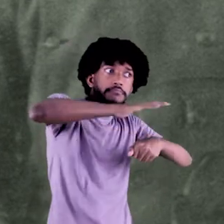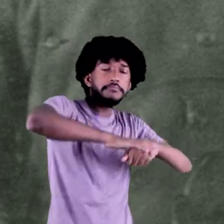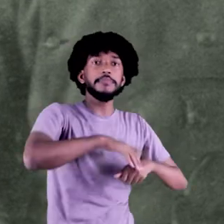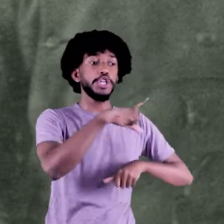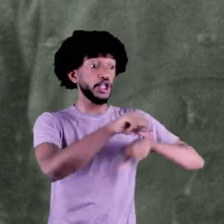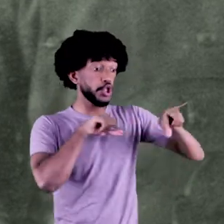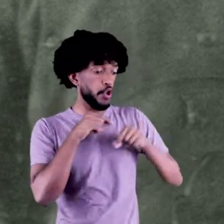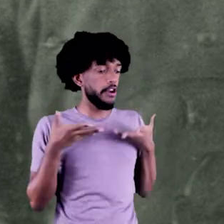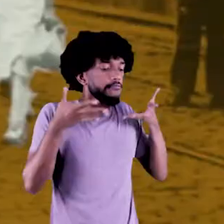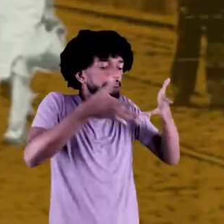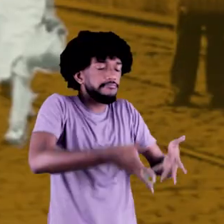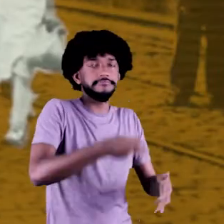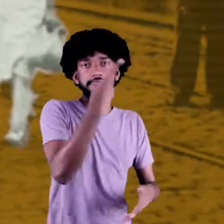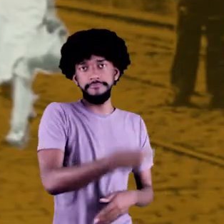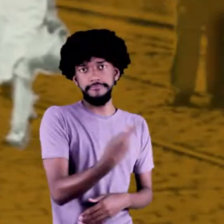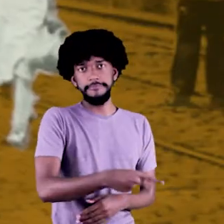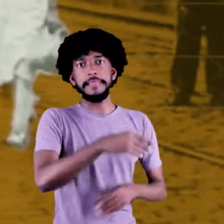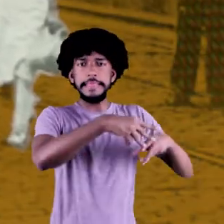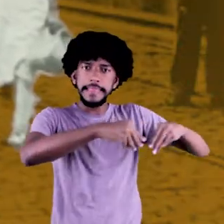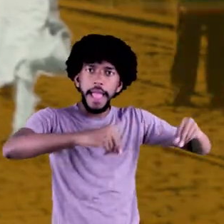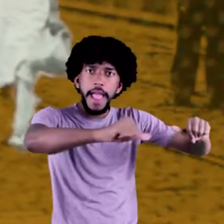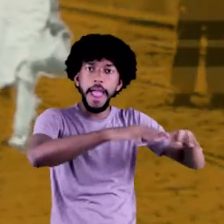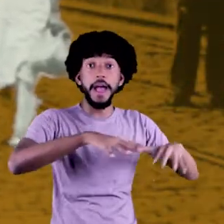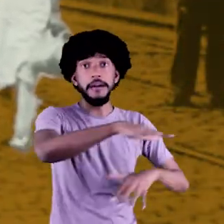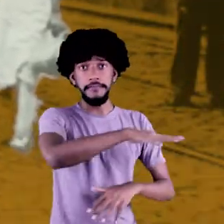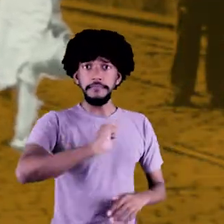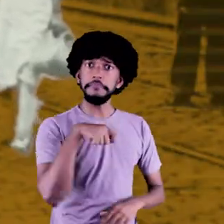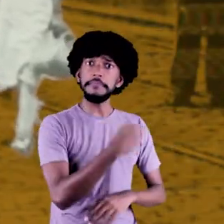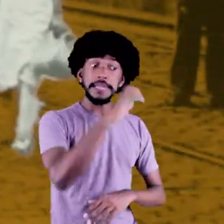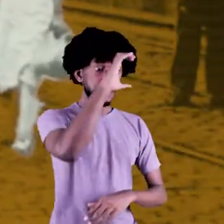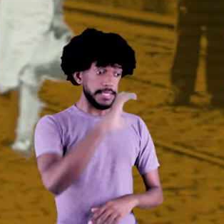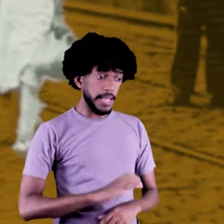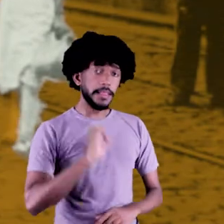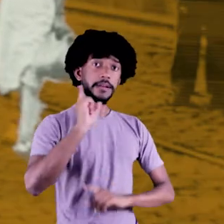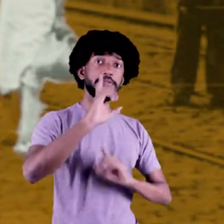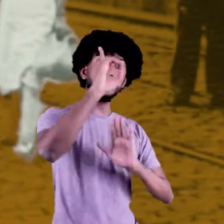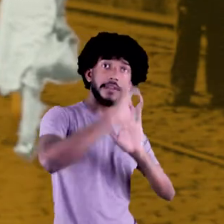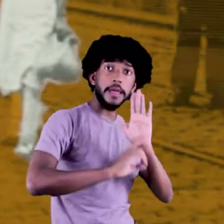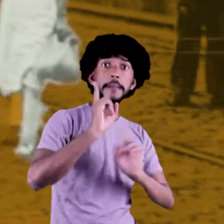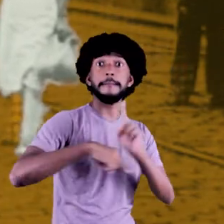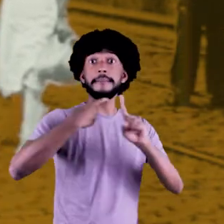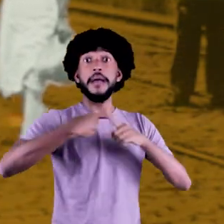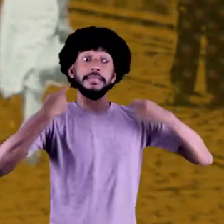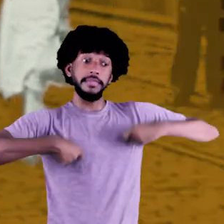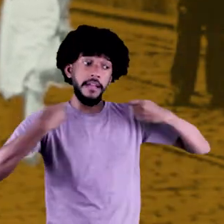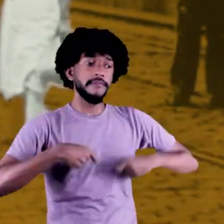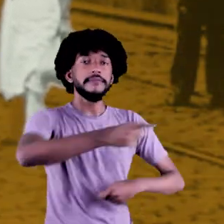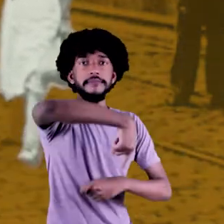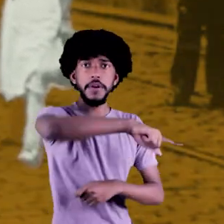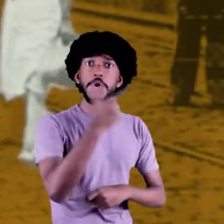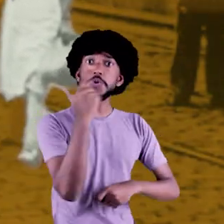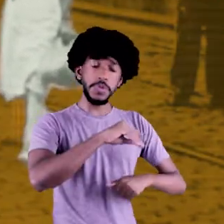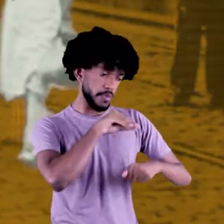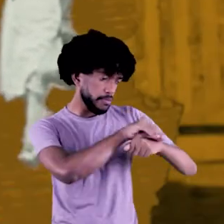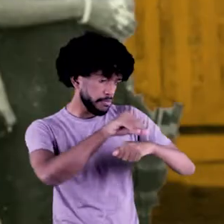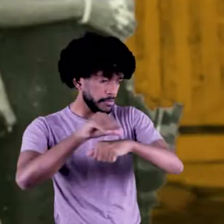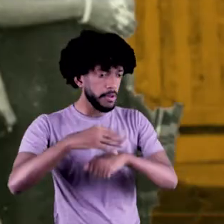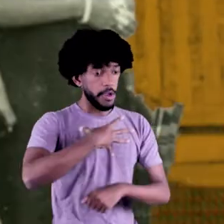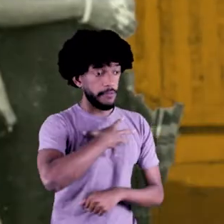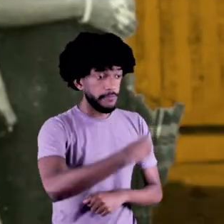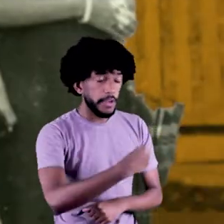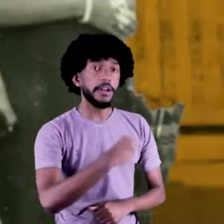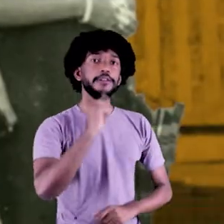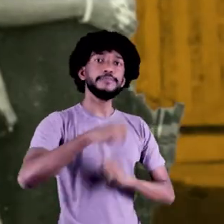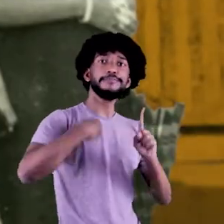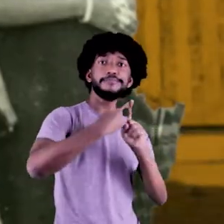trabalho e por escolha própria chegaram a essas terras. Como cidadãos, com direitos e deveres, criaram seus filhos aqui,